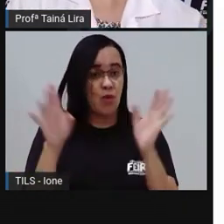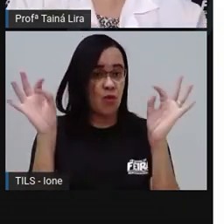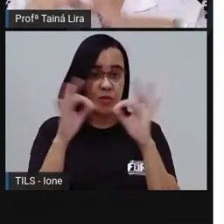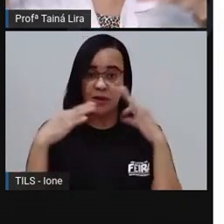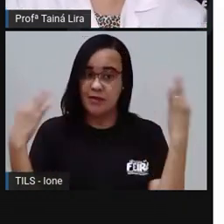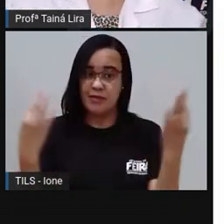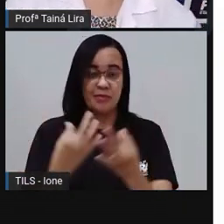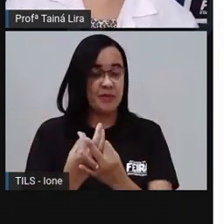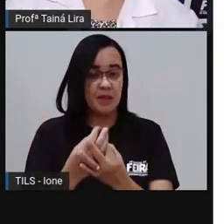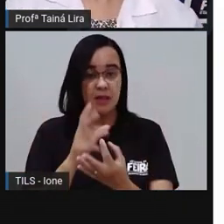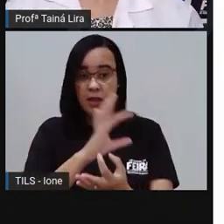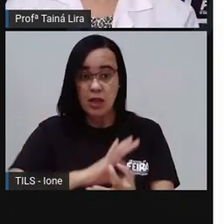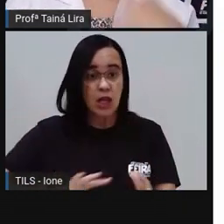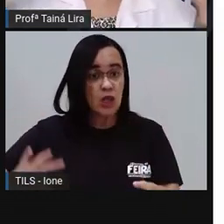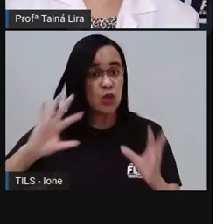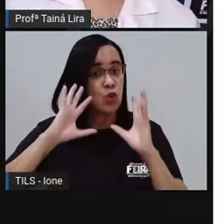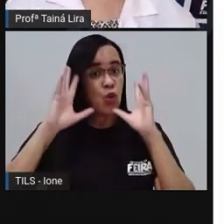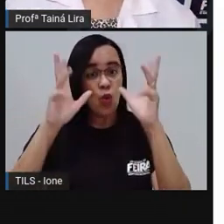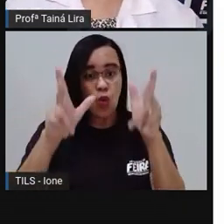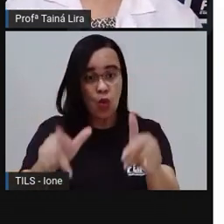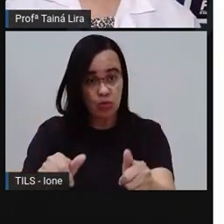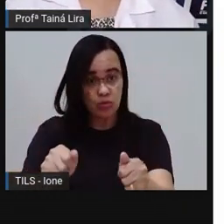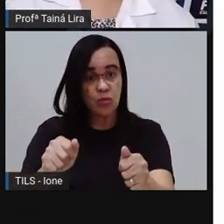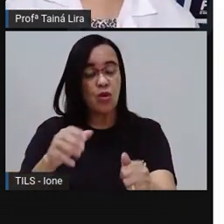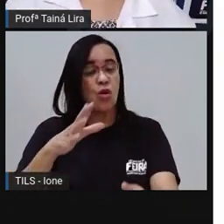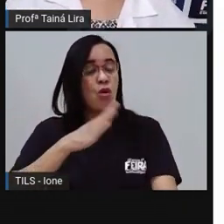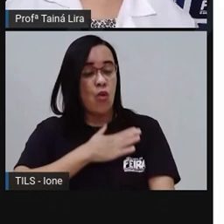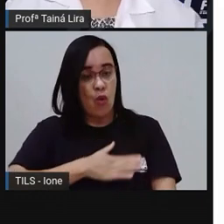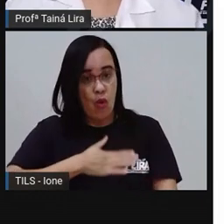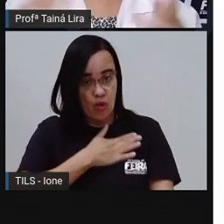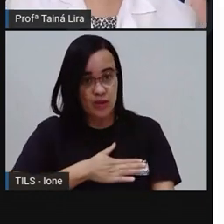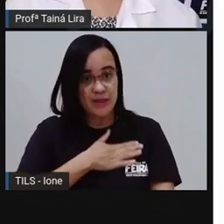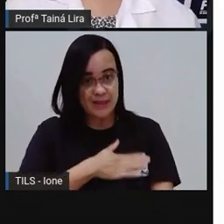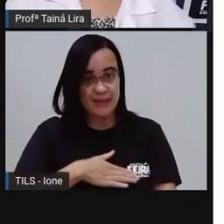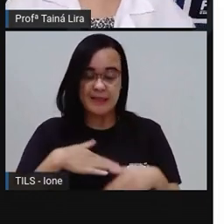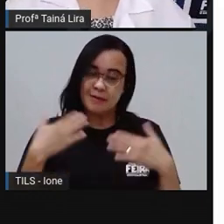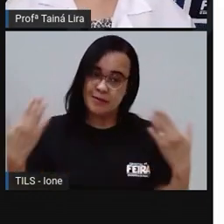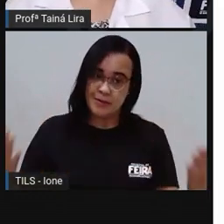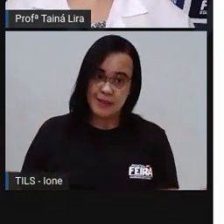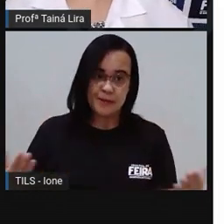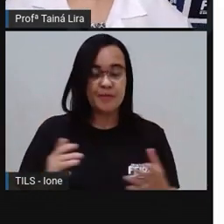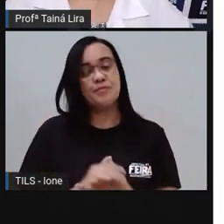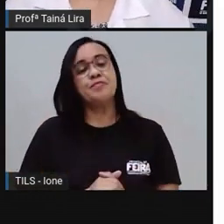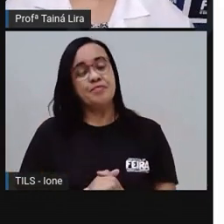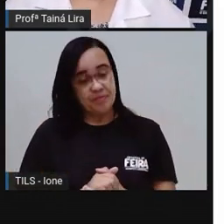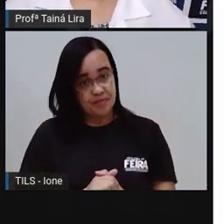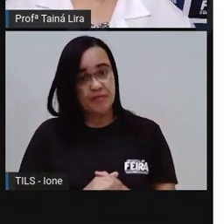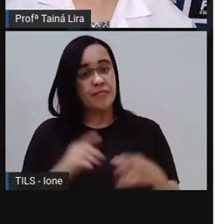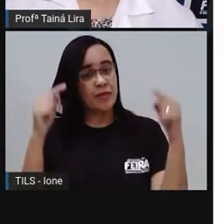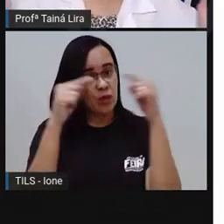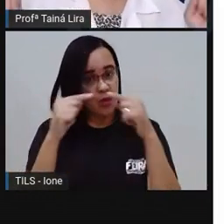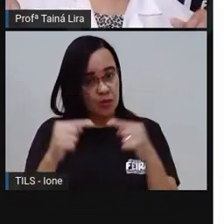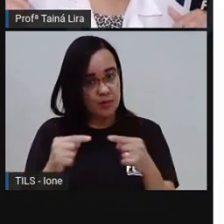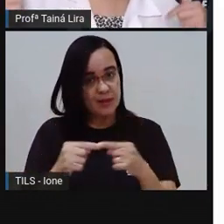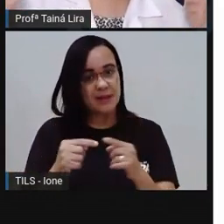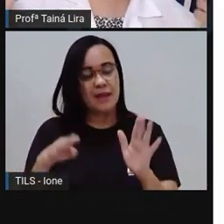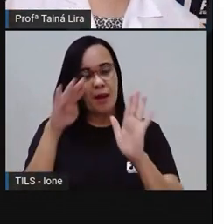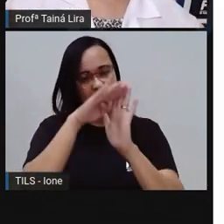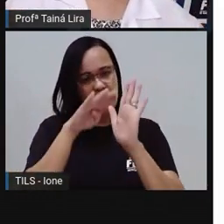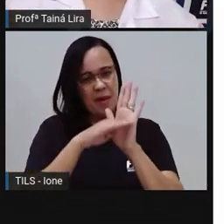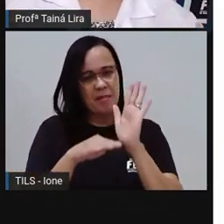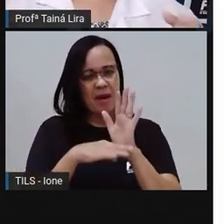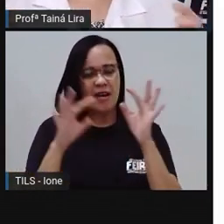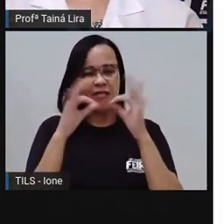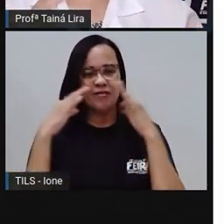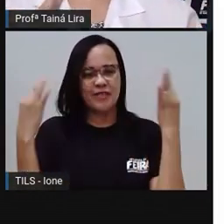Aquela receita Todo mundo gosta Tem que ter Não é verdade? Então praticamente Já é uma receita De família E além